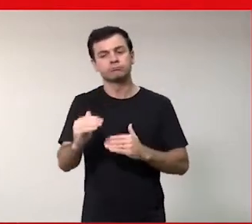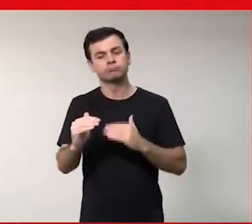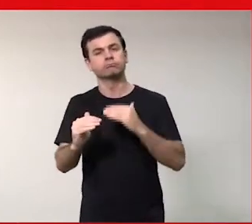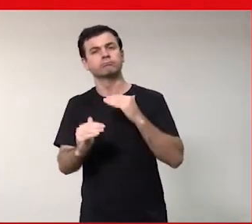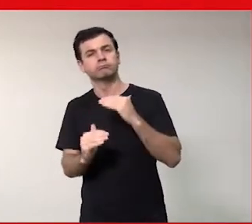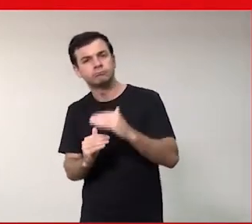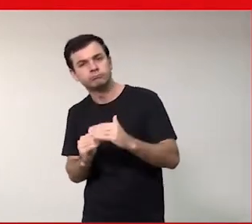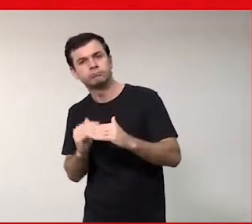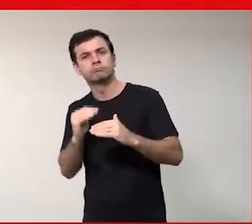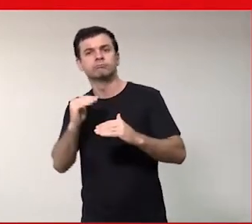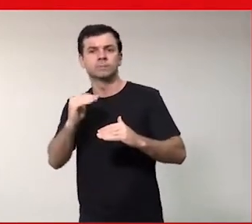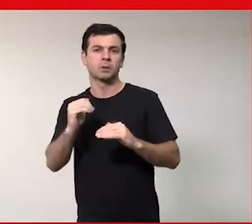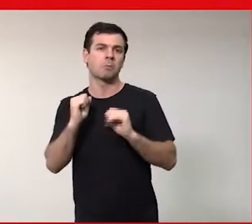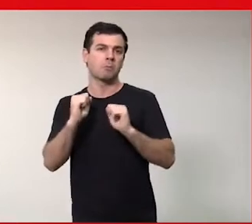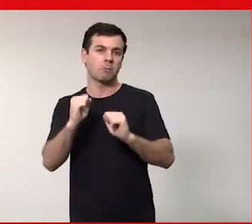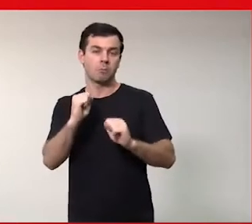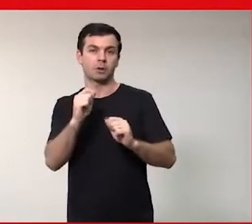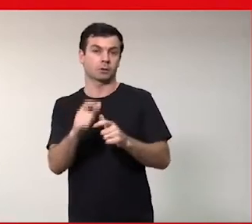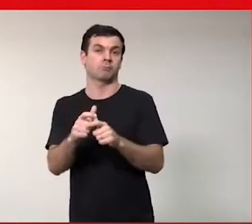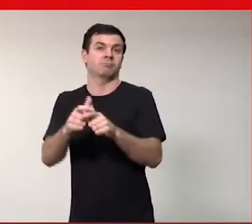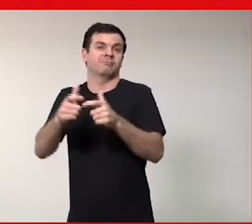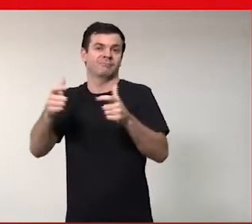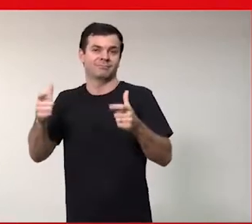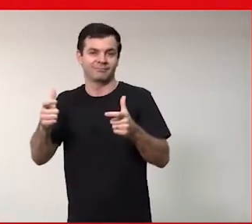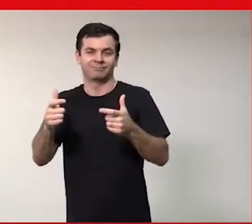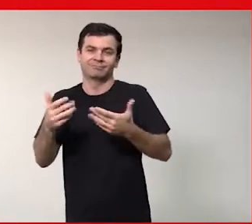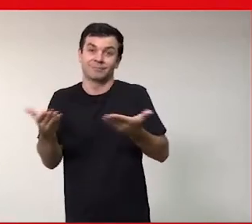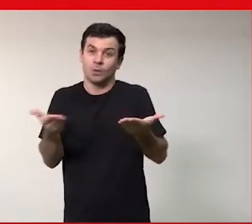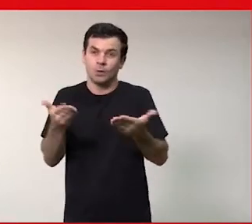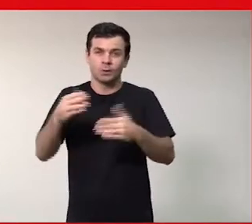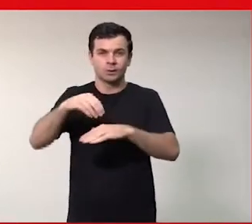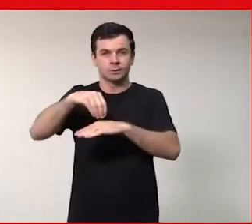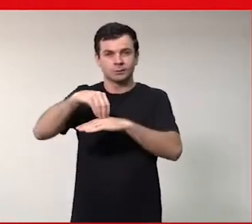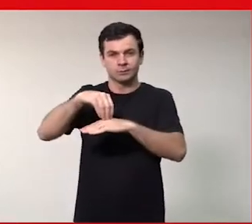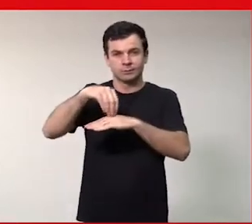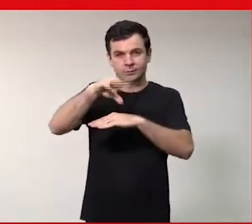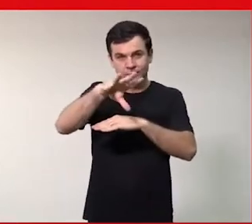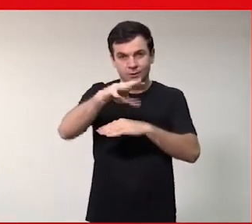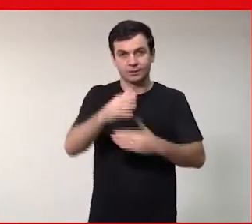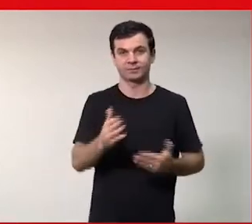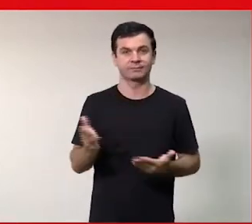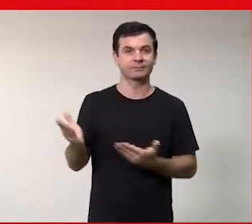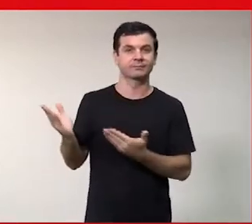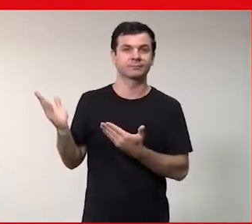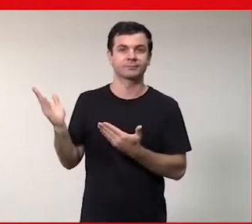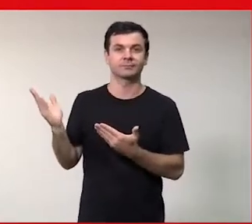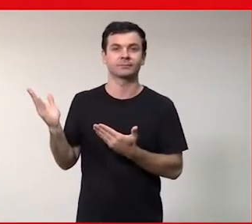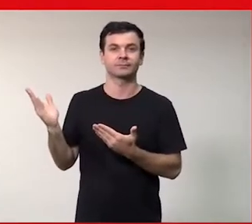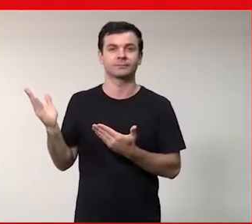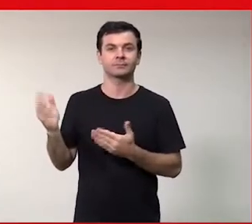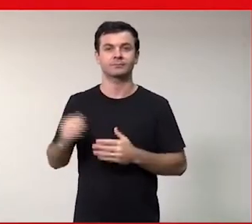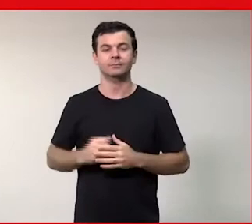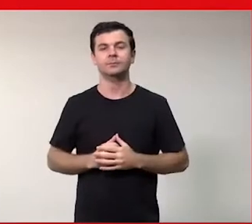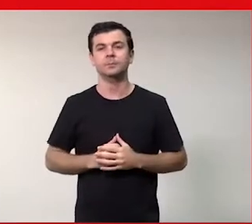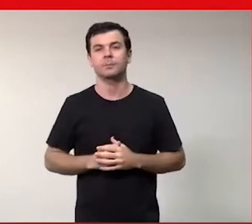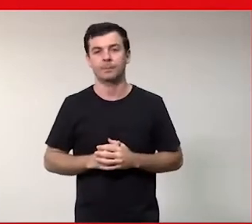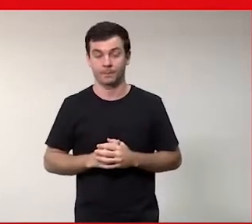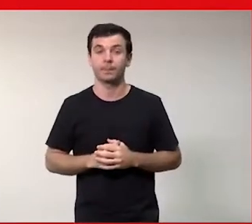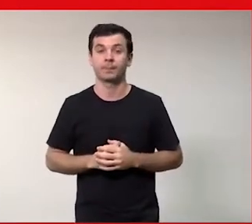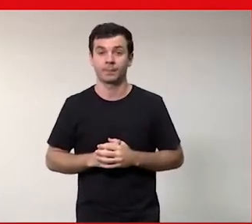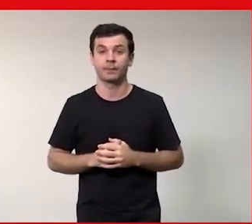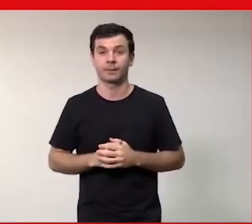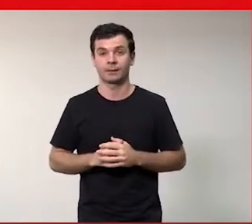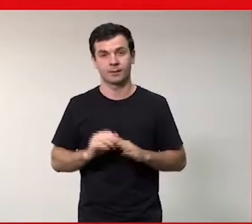uma presença majoritária. Então, esse recado eu queria só